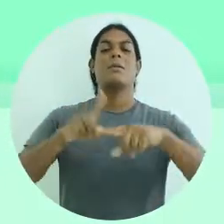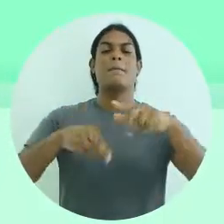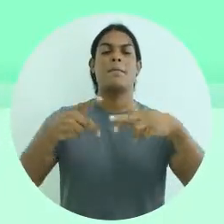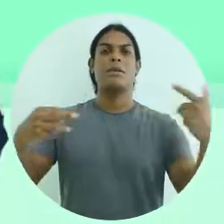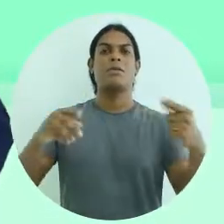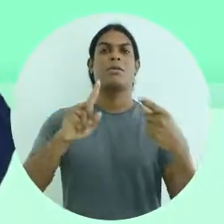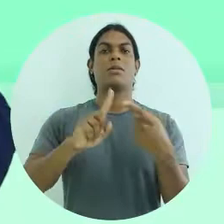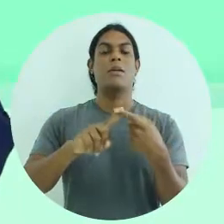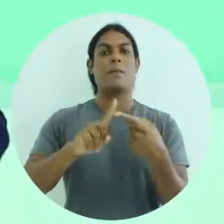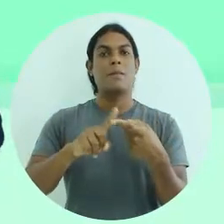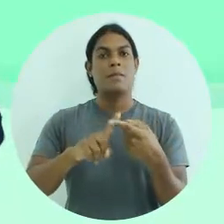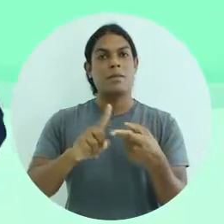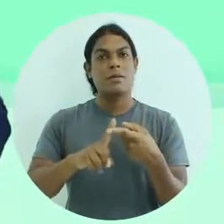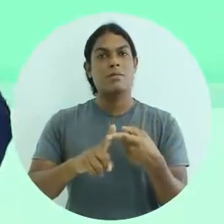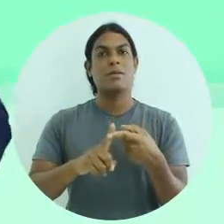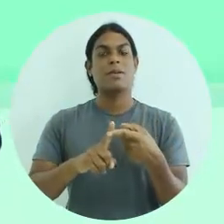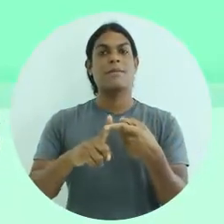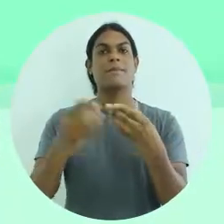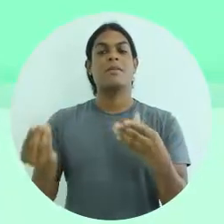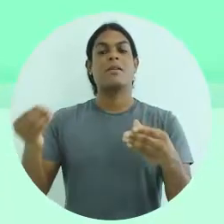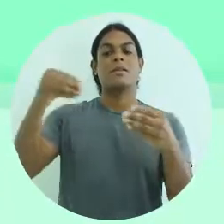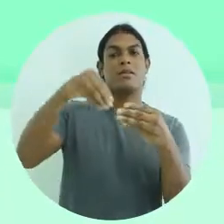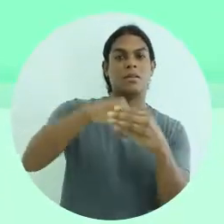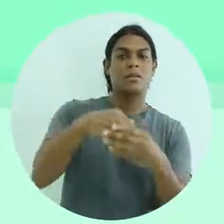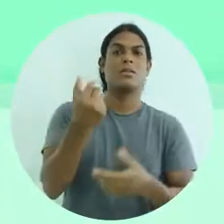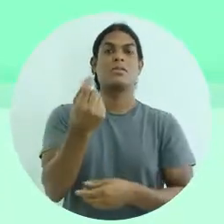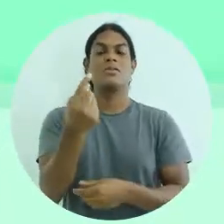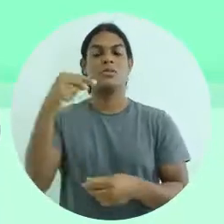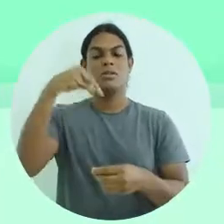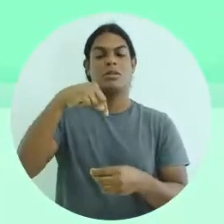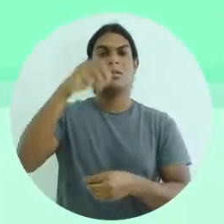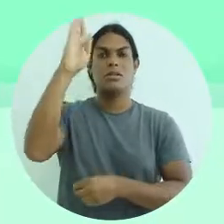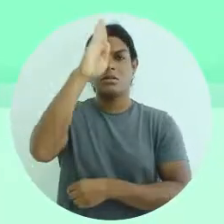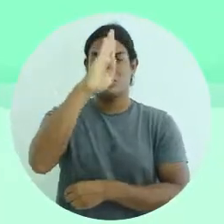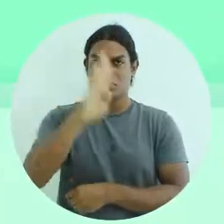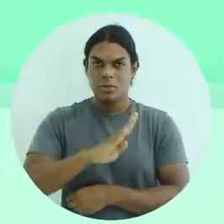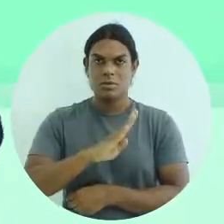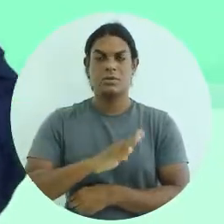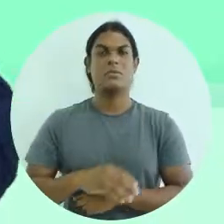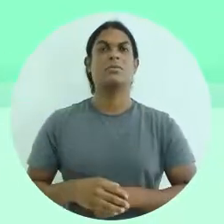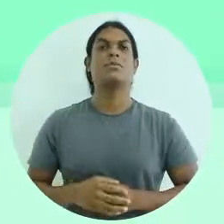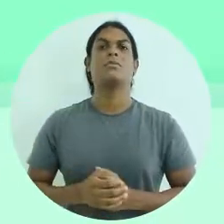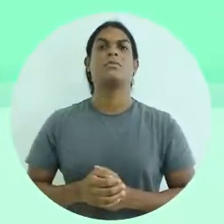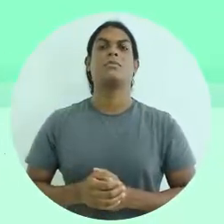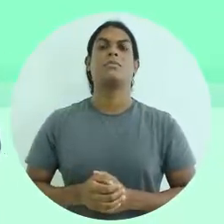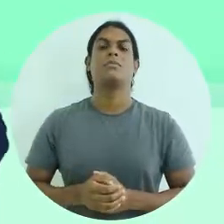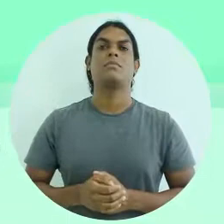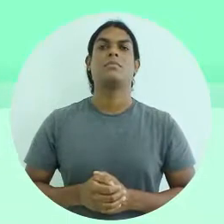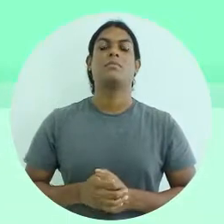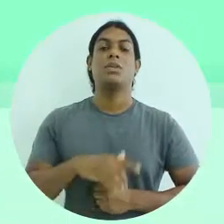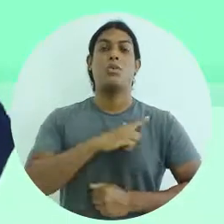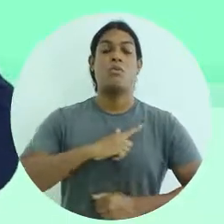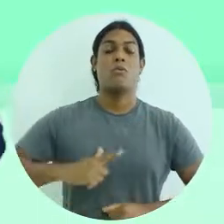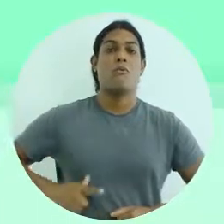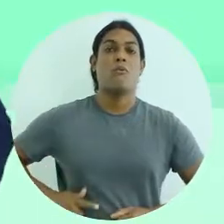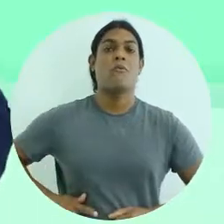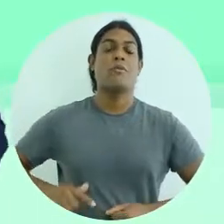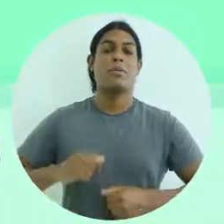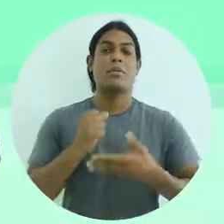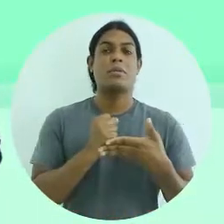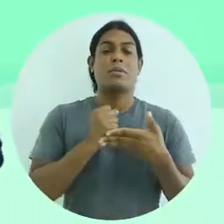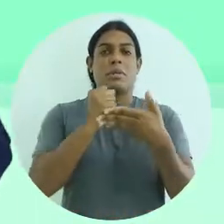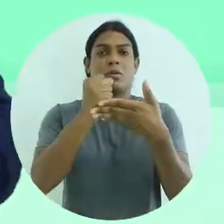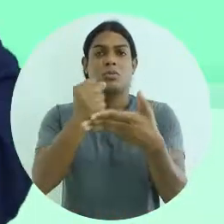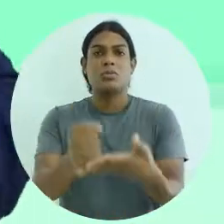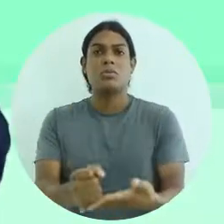porém recebendo, entrando divisas para o mercado internacional, ou seja, recebendo dinheiro. E para isso o governo apoia não só